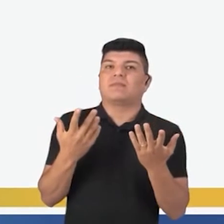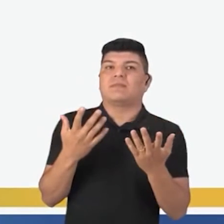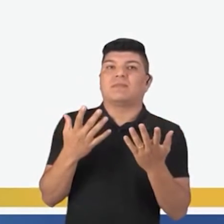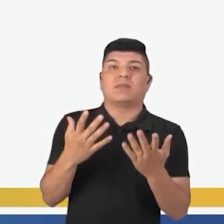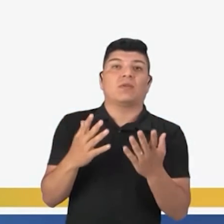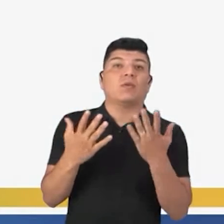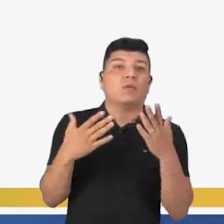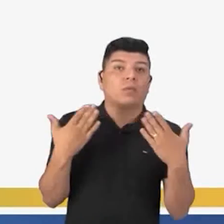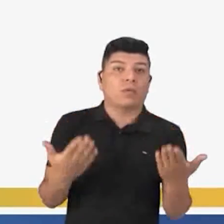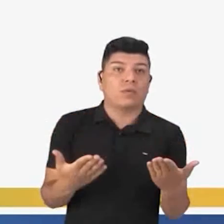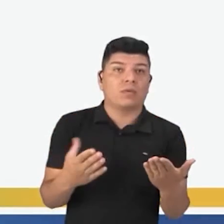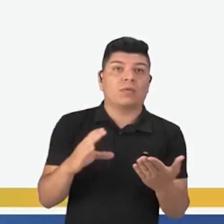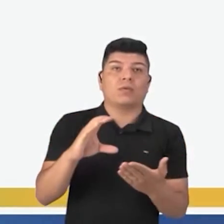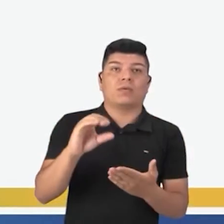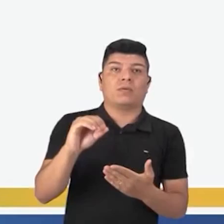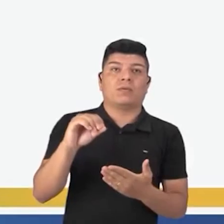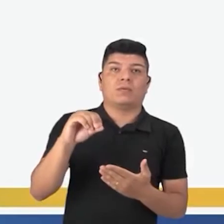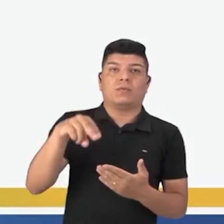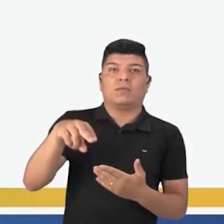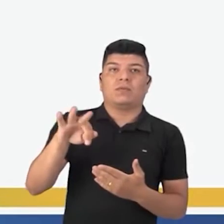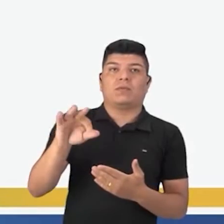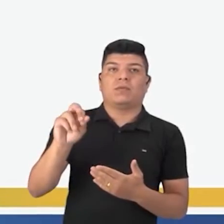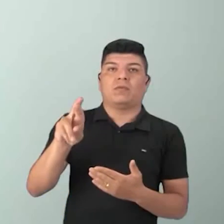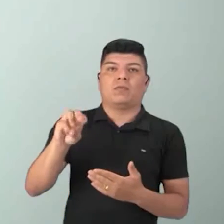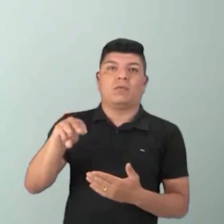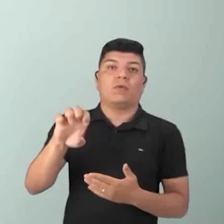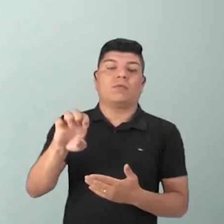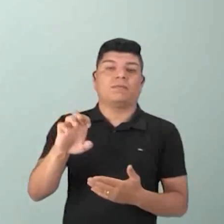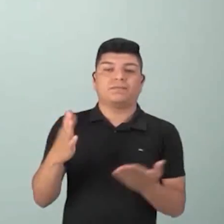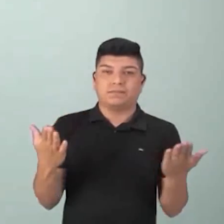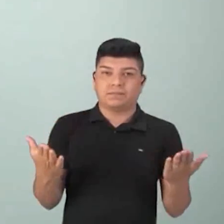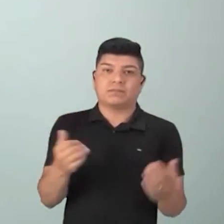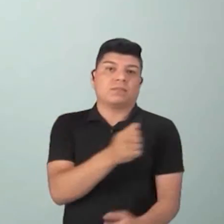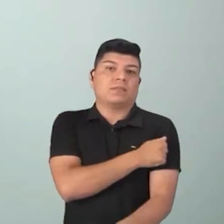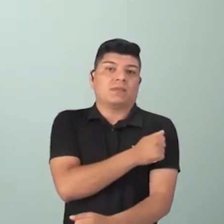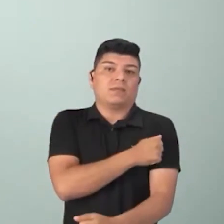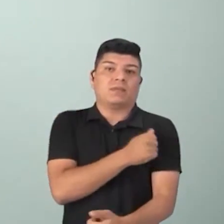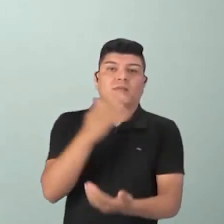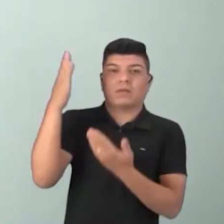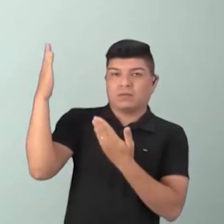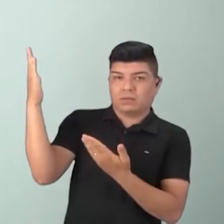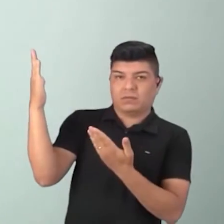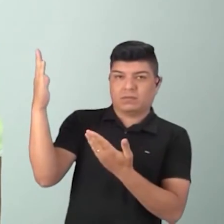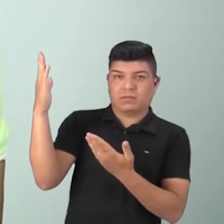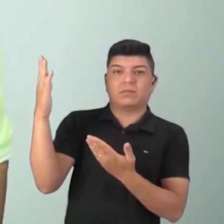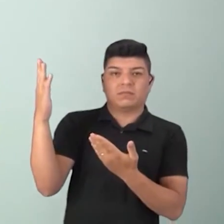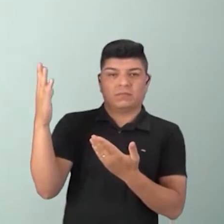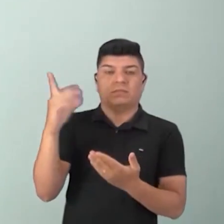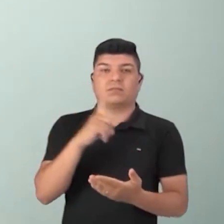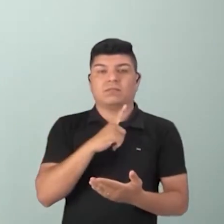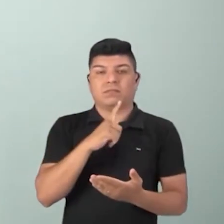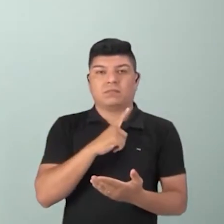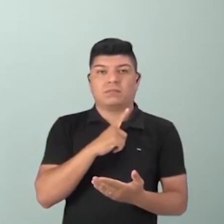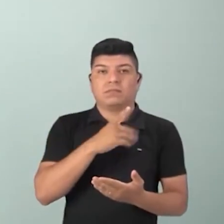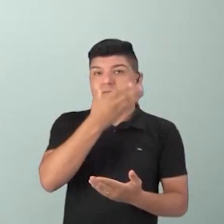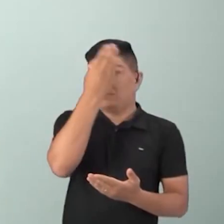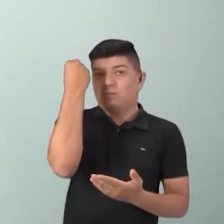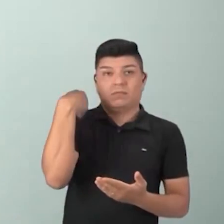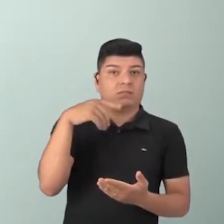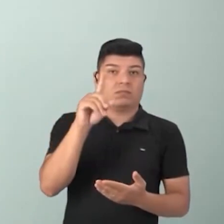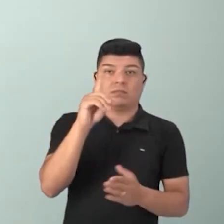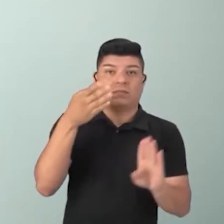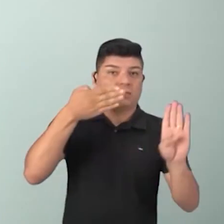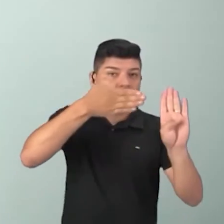Conforme de conformidade. Então, alunos, esses são os nossos operadores. Tá bom? Não